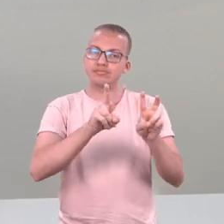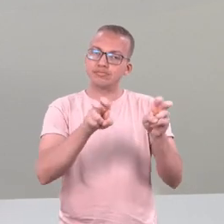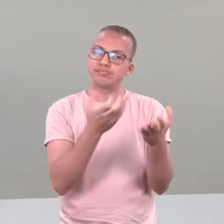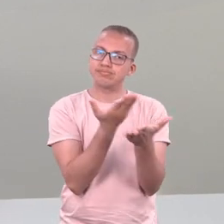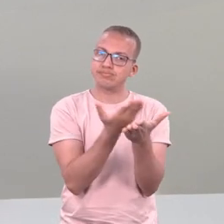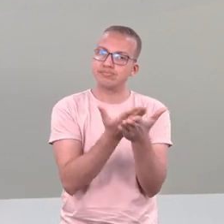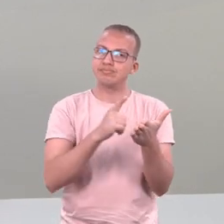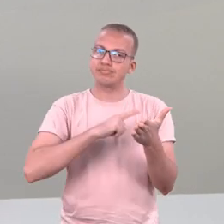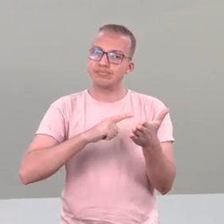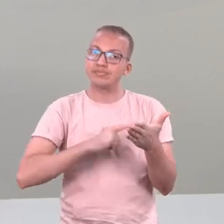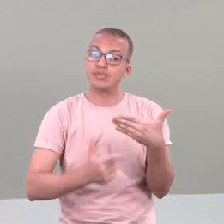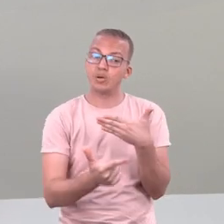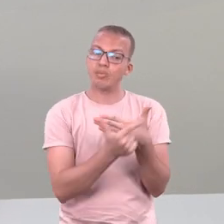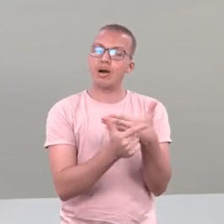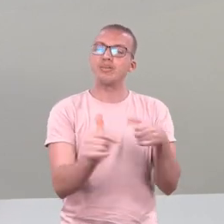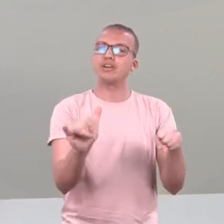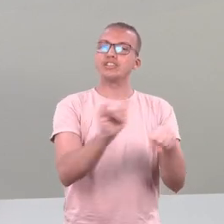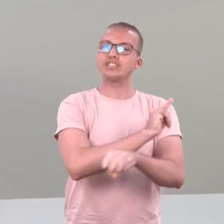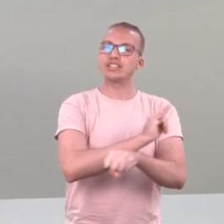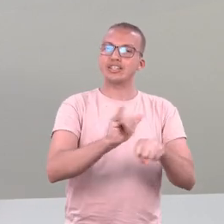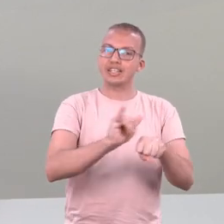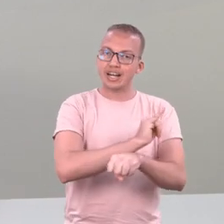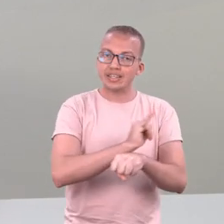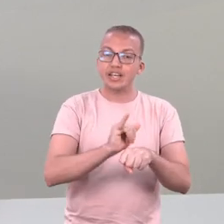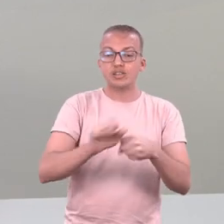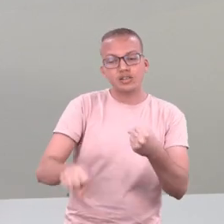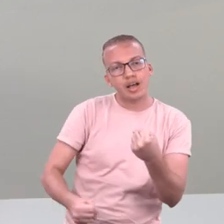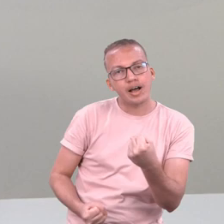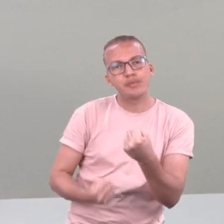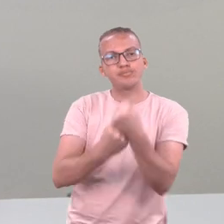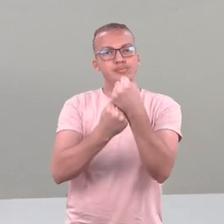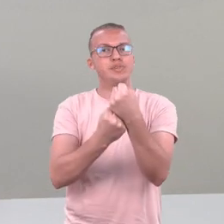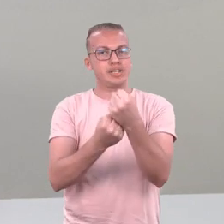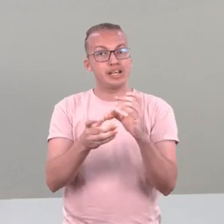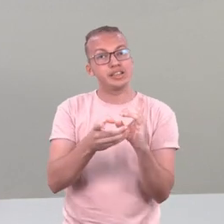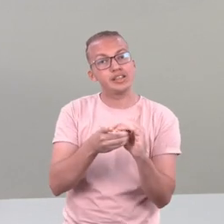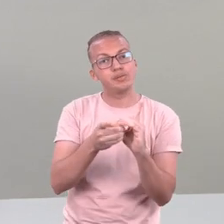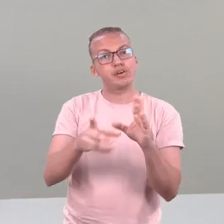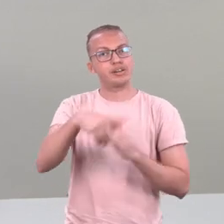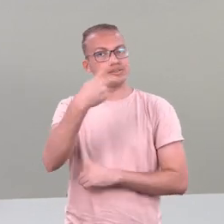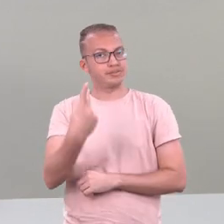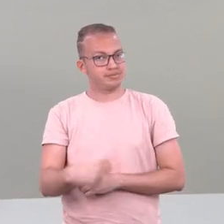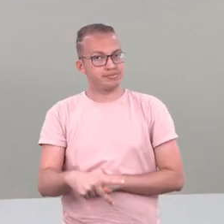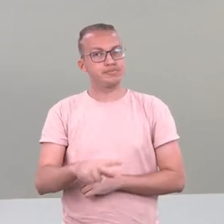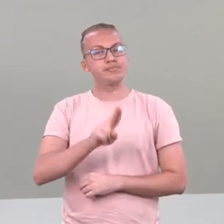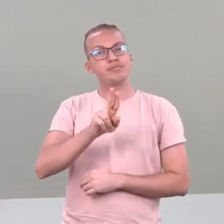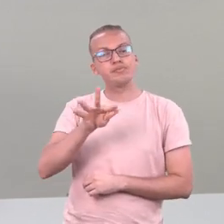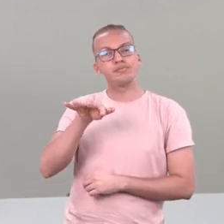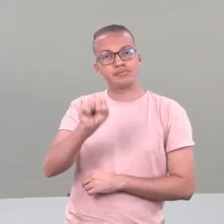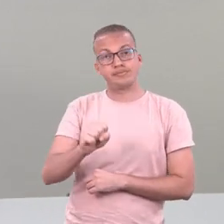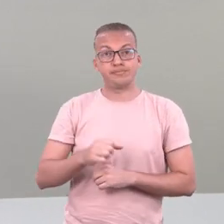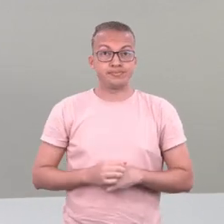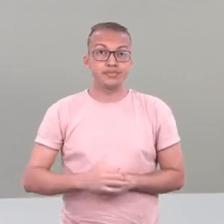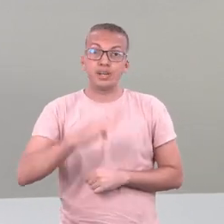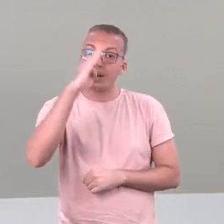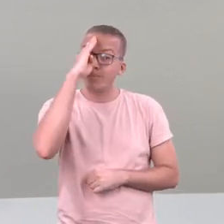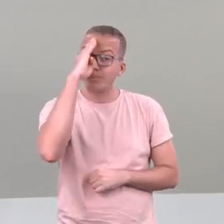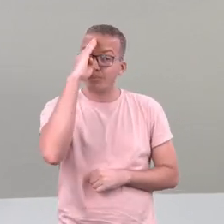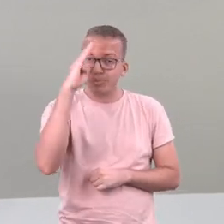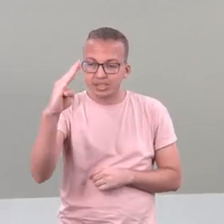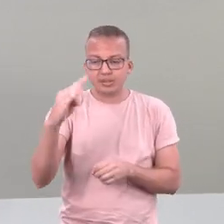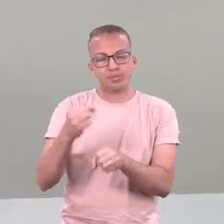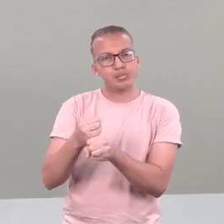fortalecimento da democracia da nossa universidade, principalmente, eu diria que nos últimos